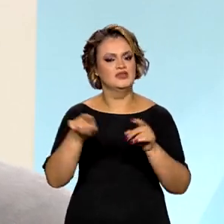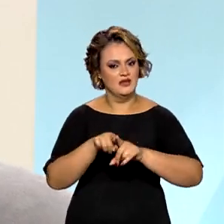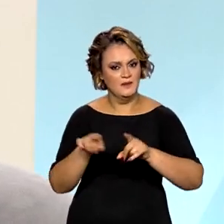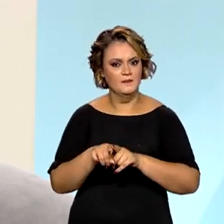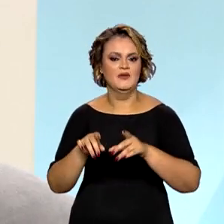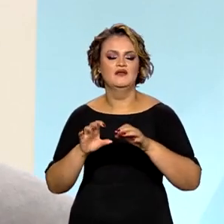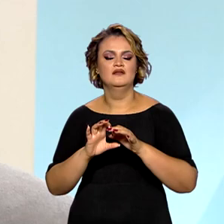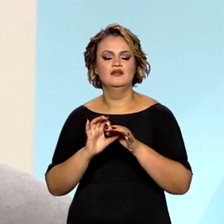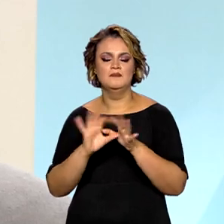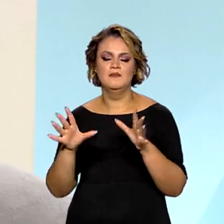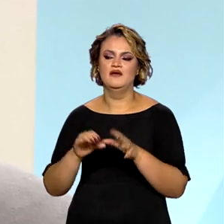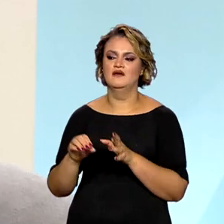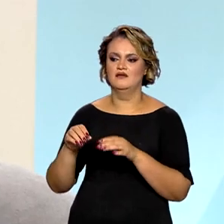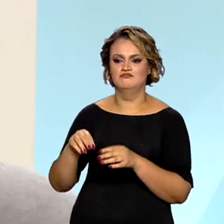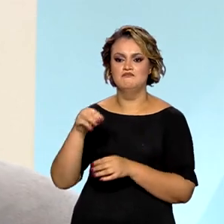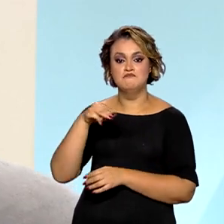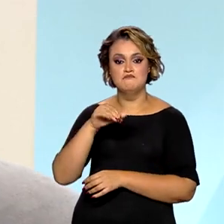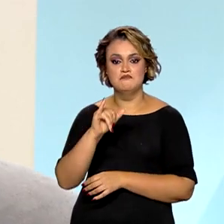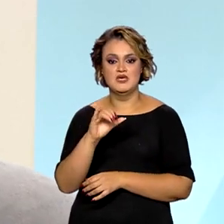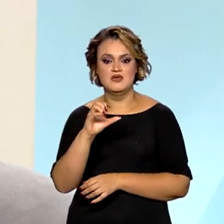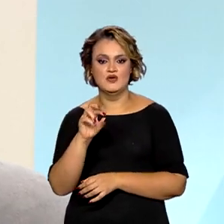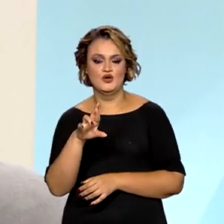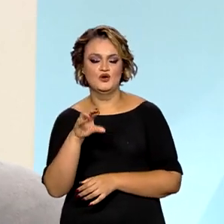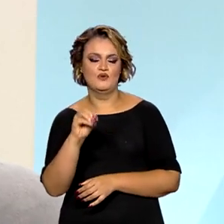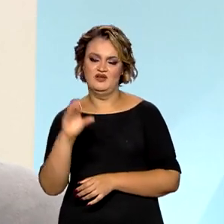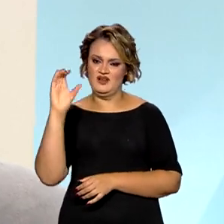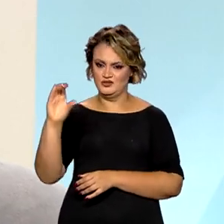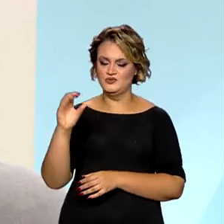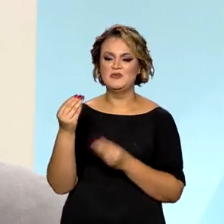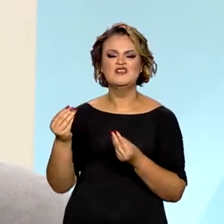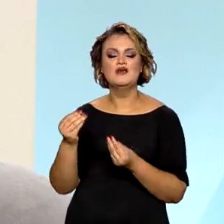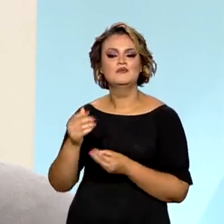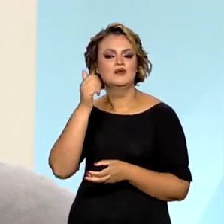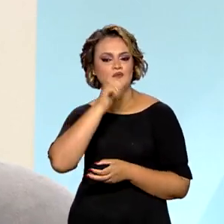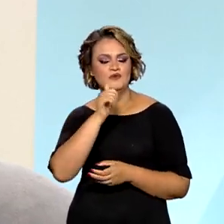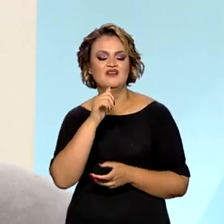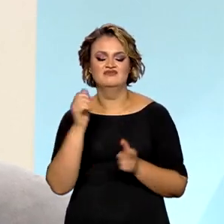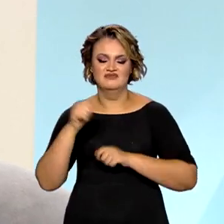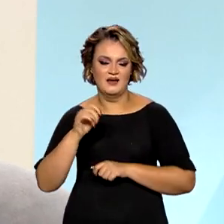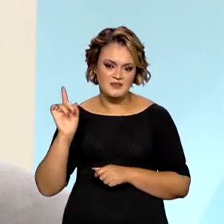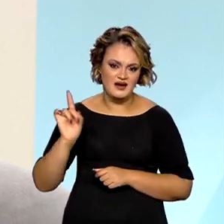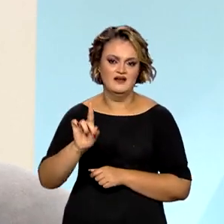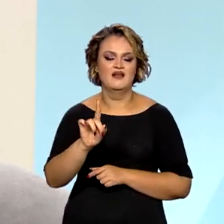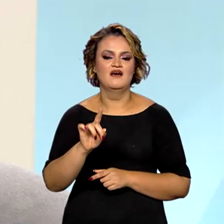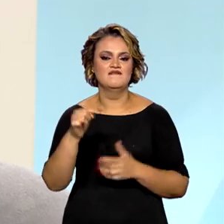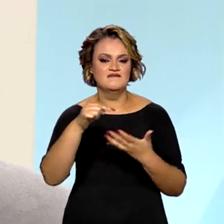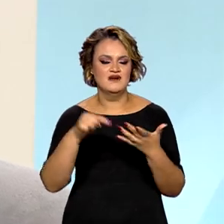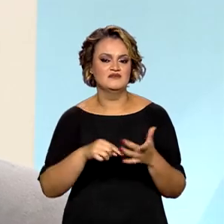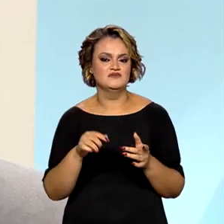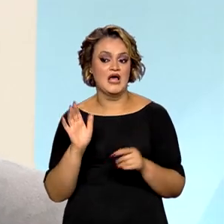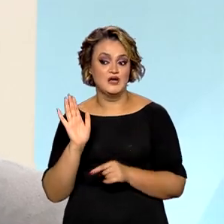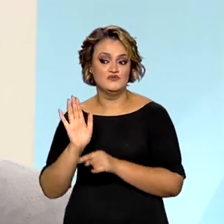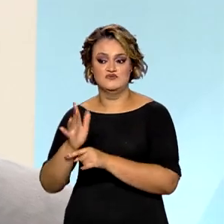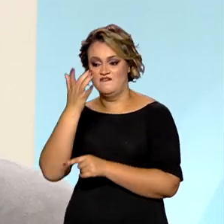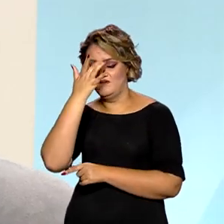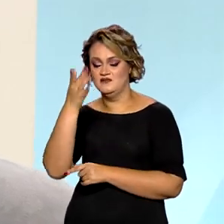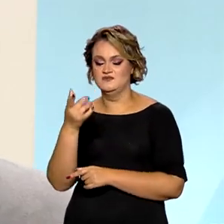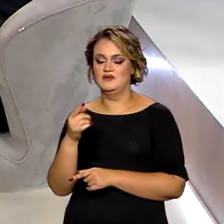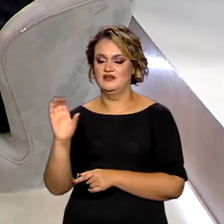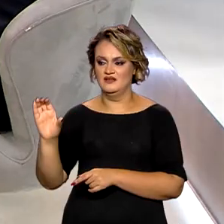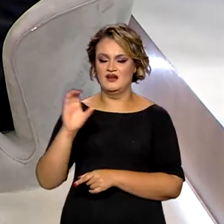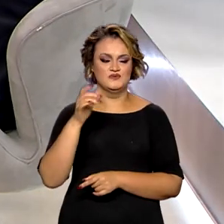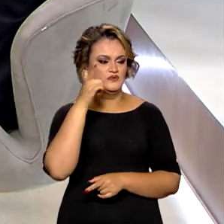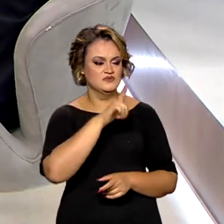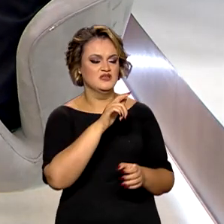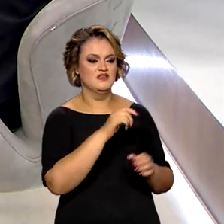disponibilizam microcrédito para que aquela mulher vá lá com condições facilitadas para que aquele crédito chegue no bolso dela e